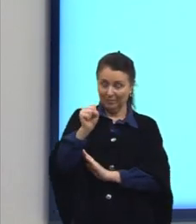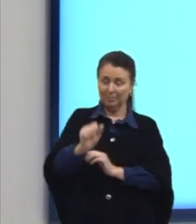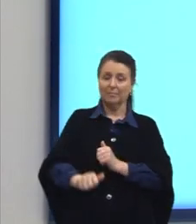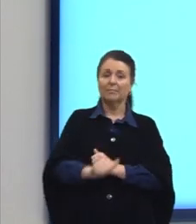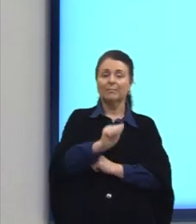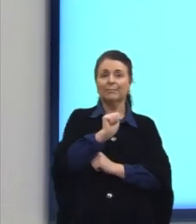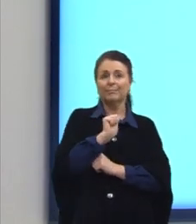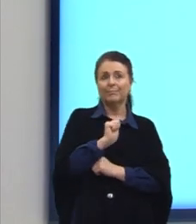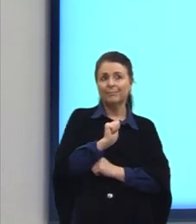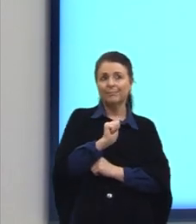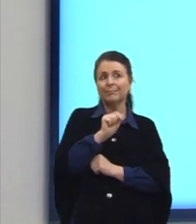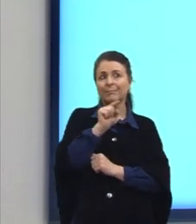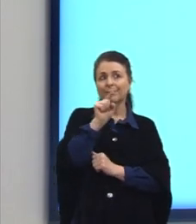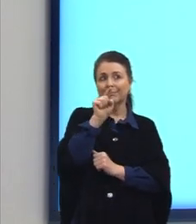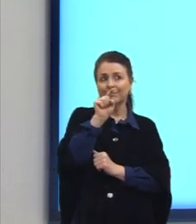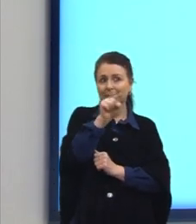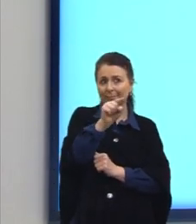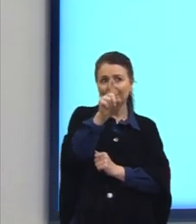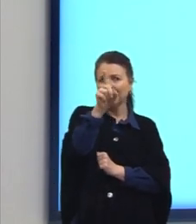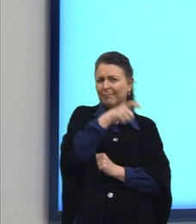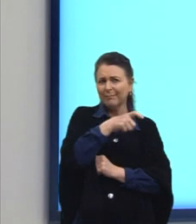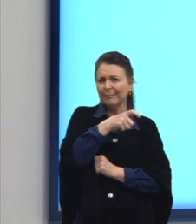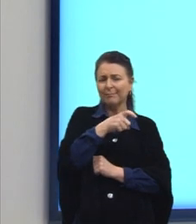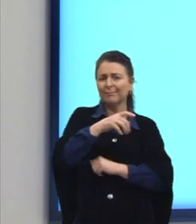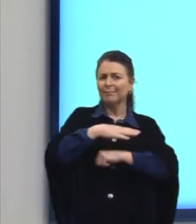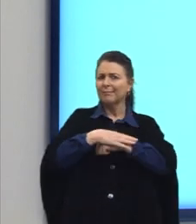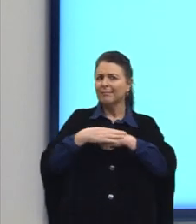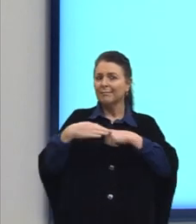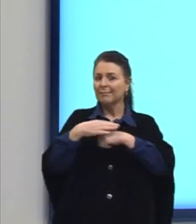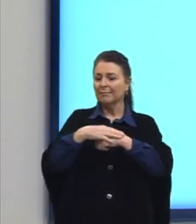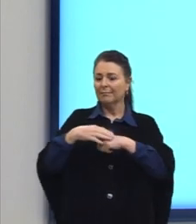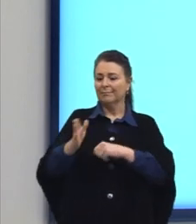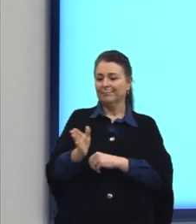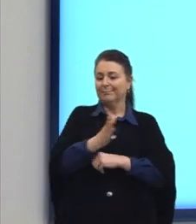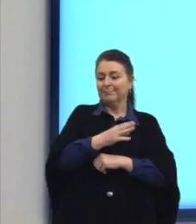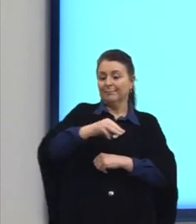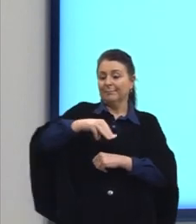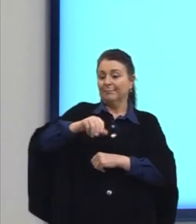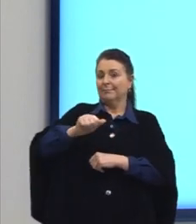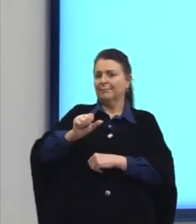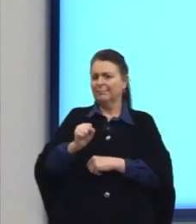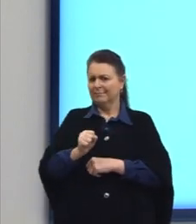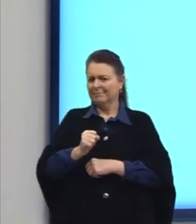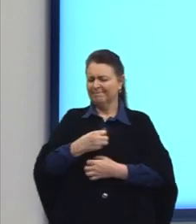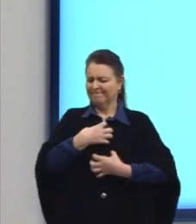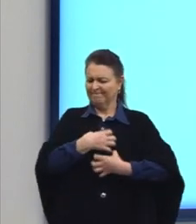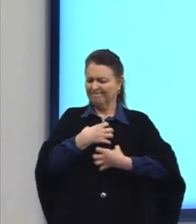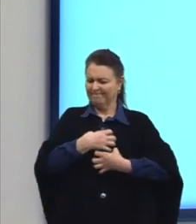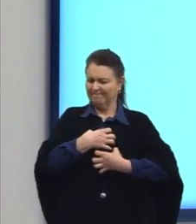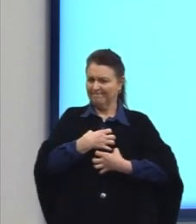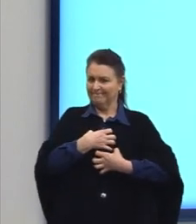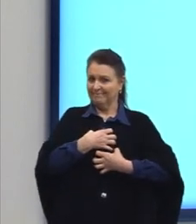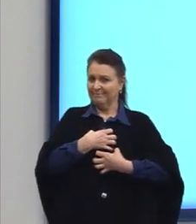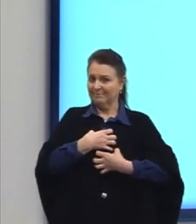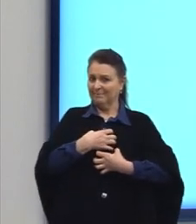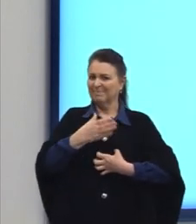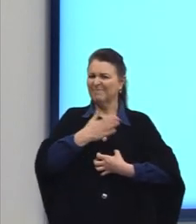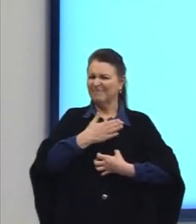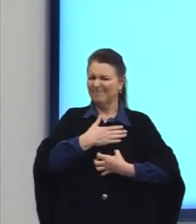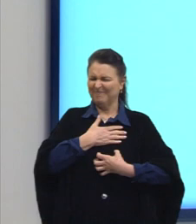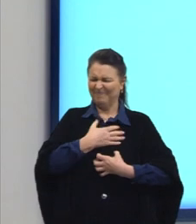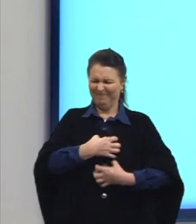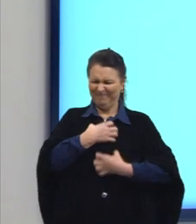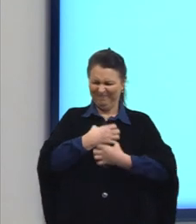é querida, mas me irrita às vezes. O me irrita às vezes